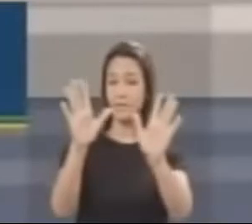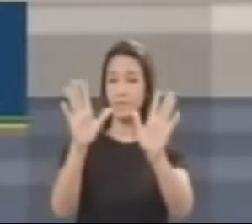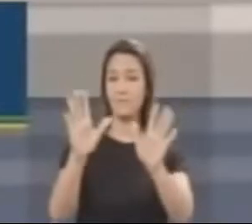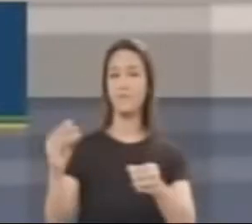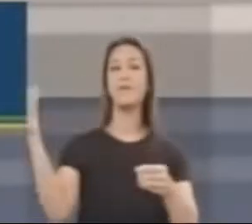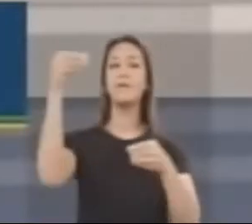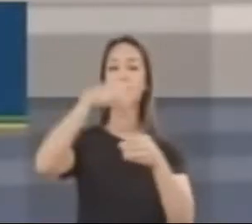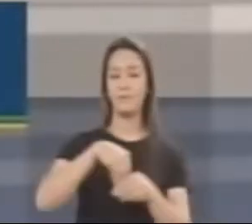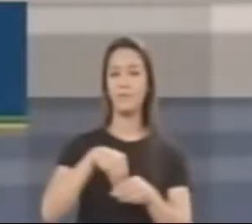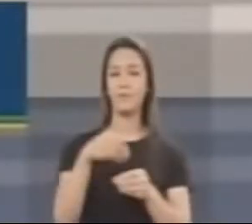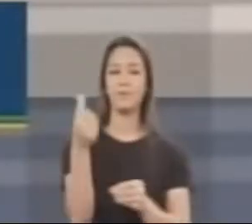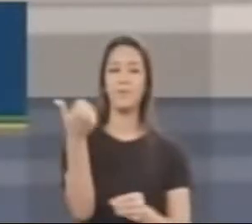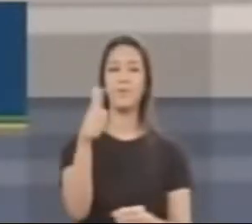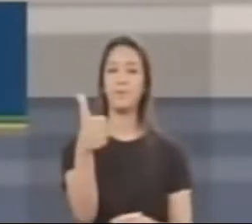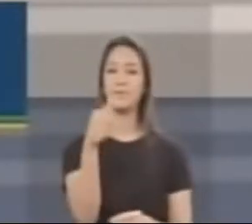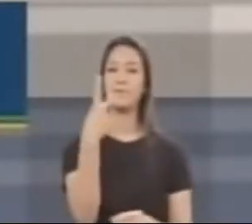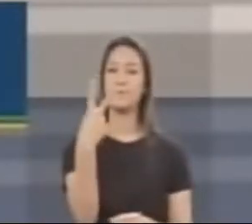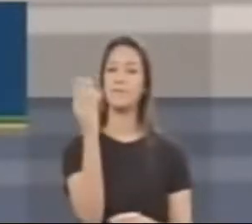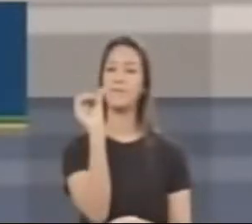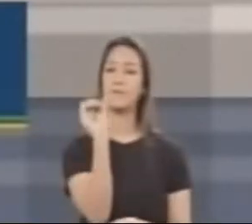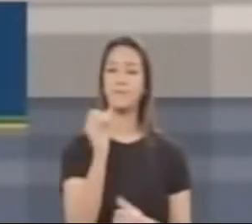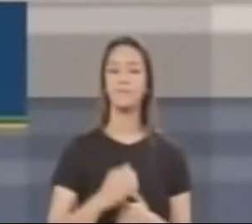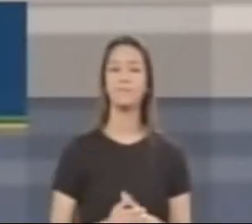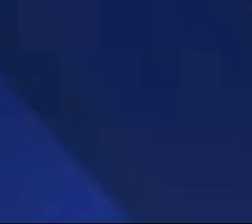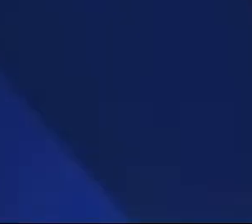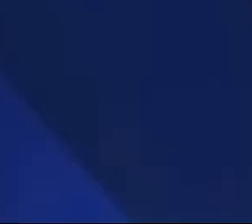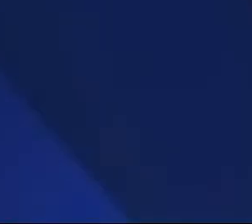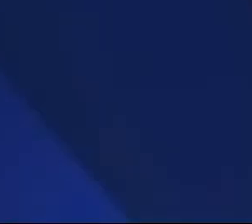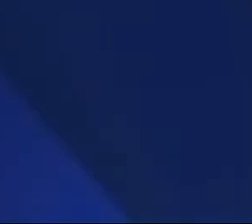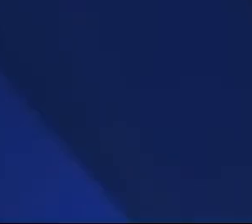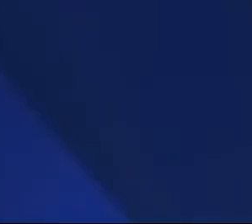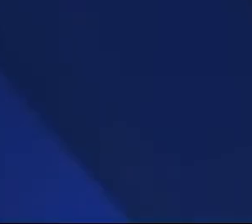livre. Capitão Nascimento, deputado Federal. 11-26.